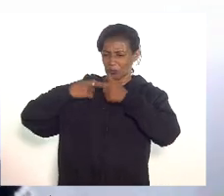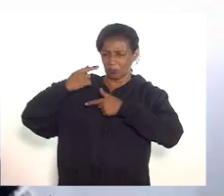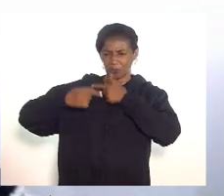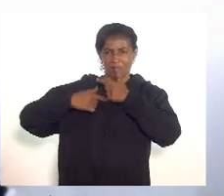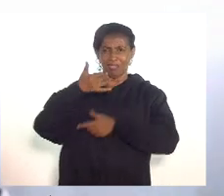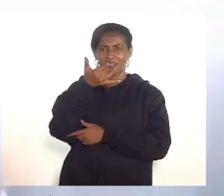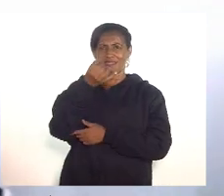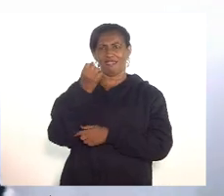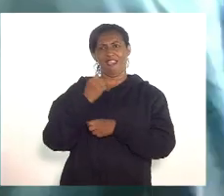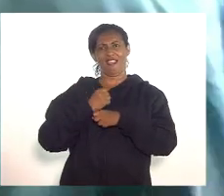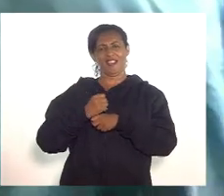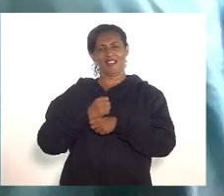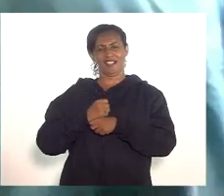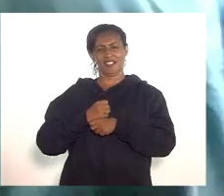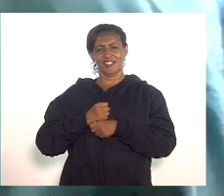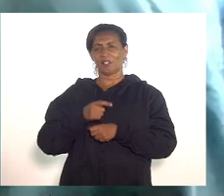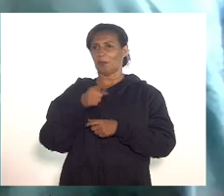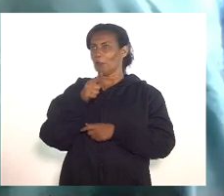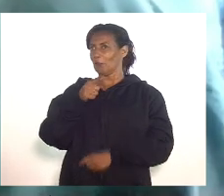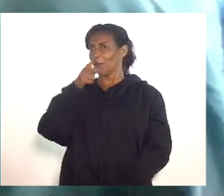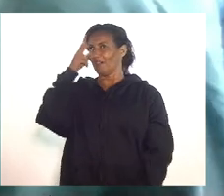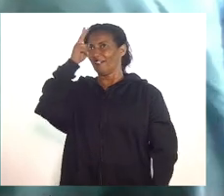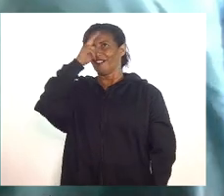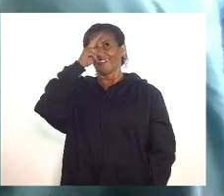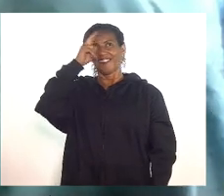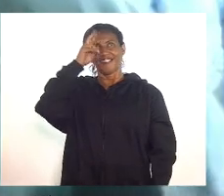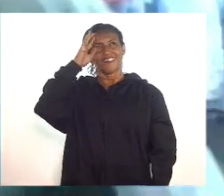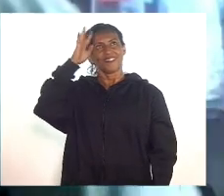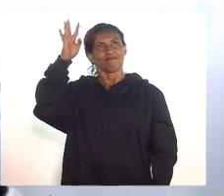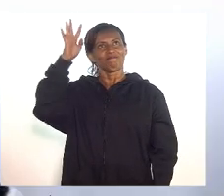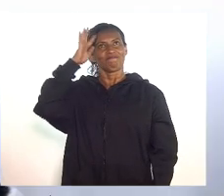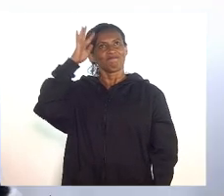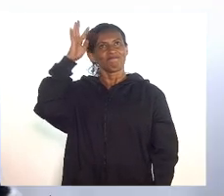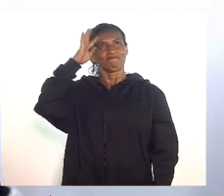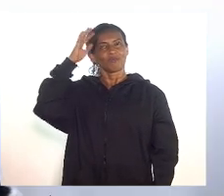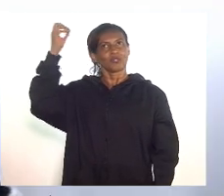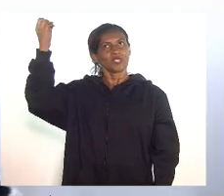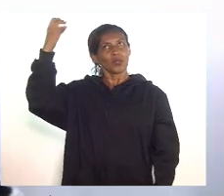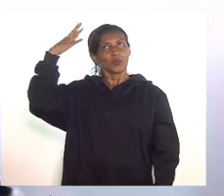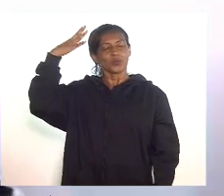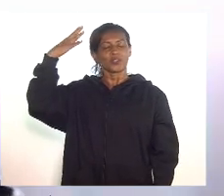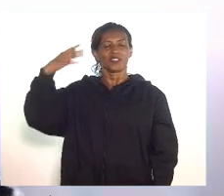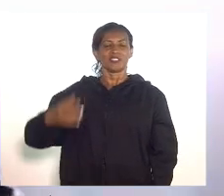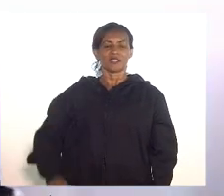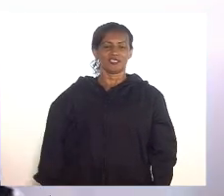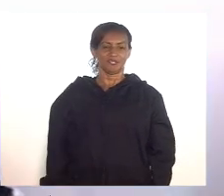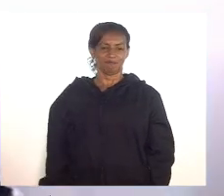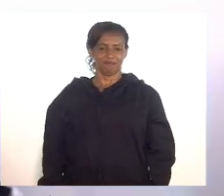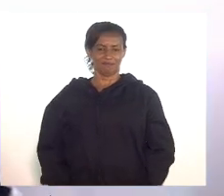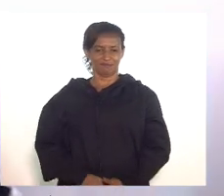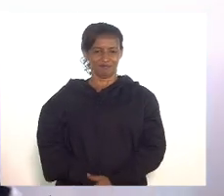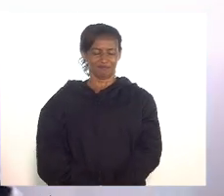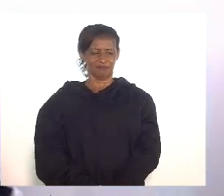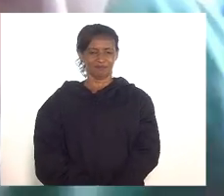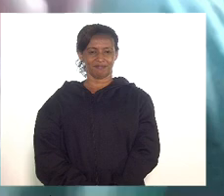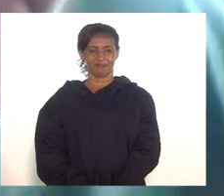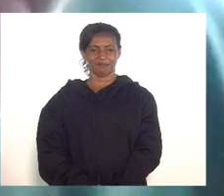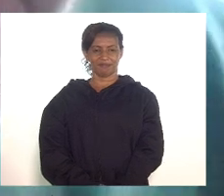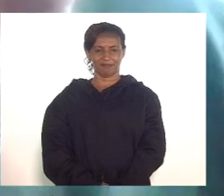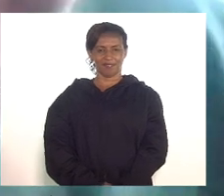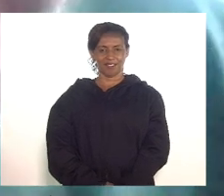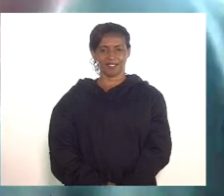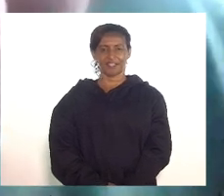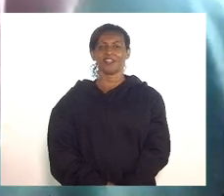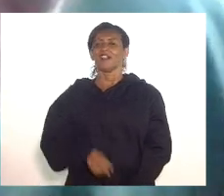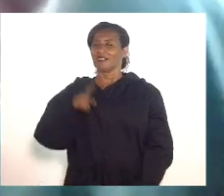anos então com certeza grande lembrança que tenha muita luz no seu caminho pois não deputado Carlos Mink não só para